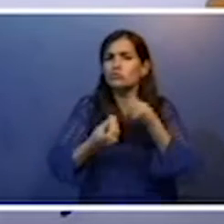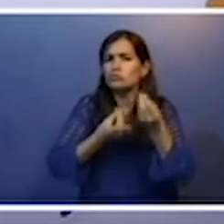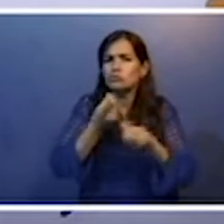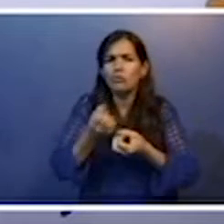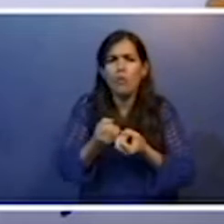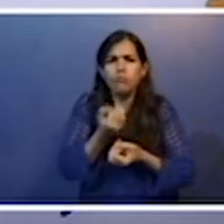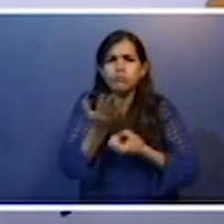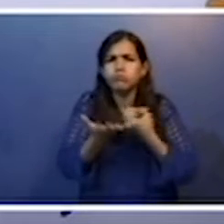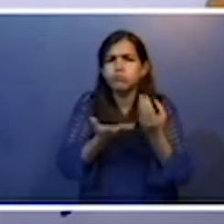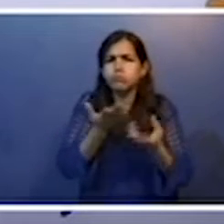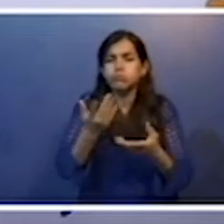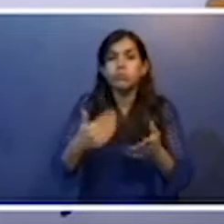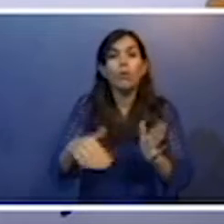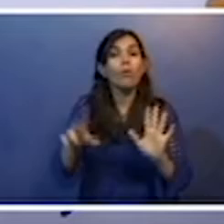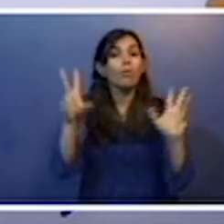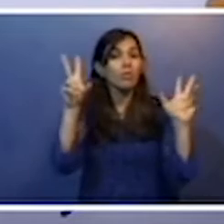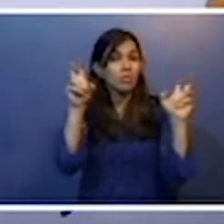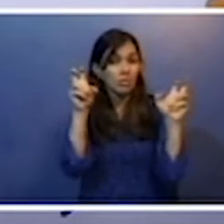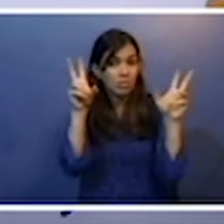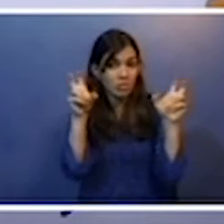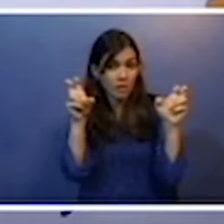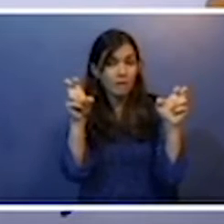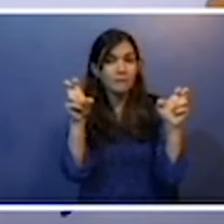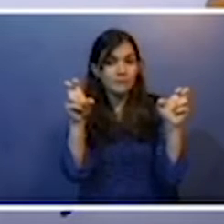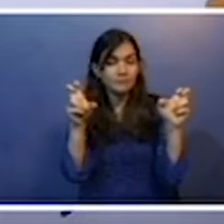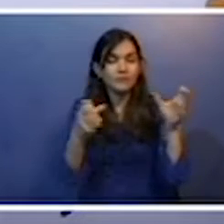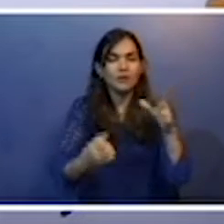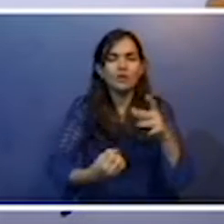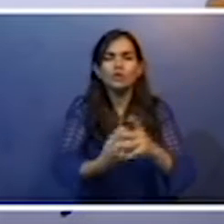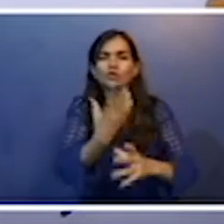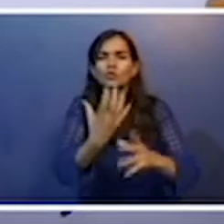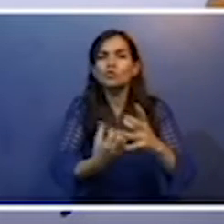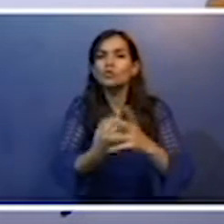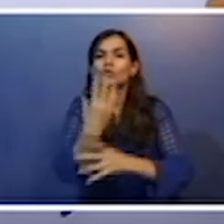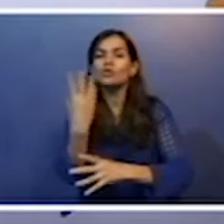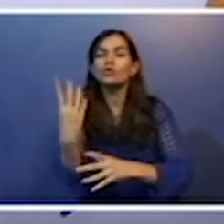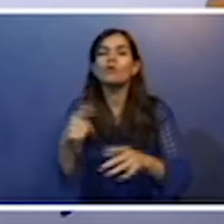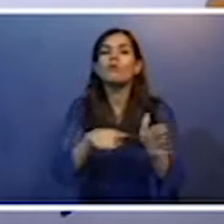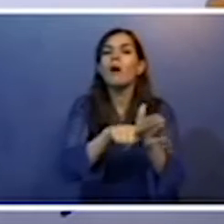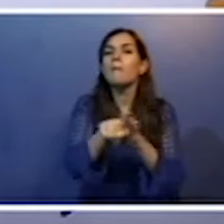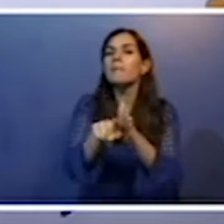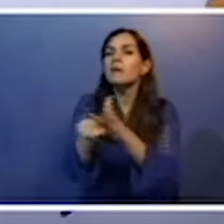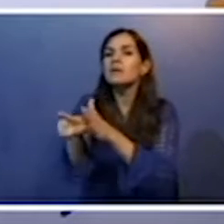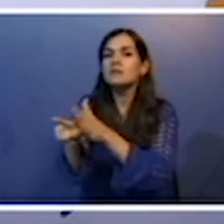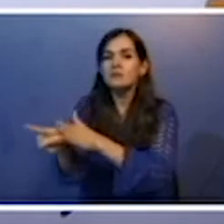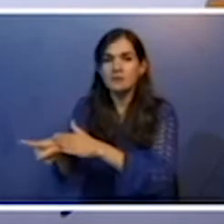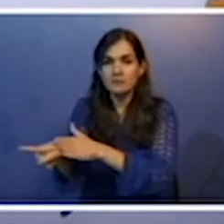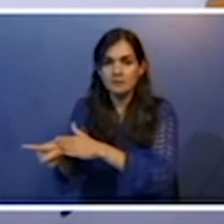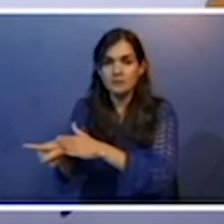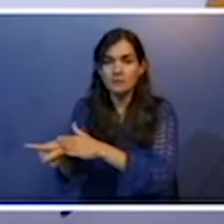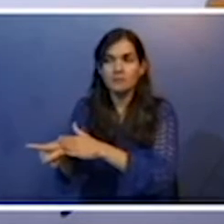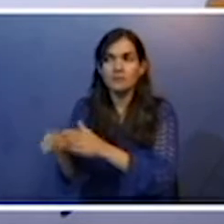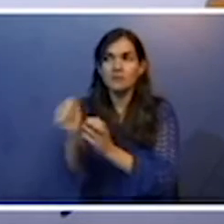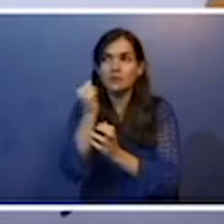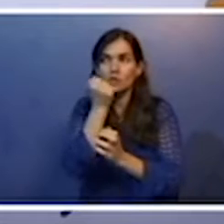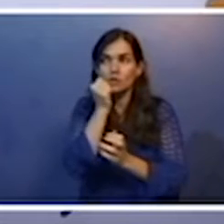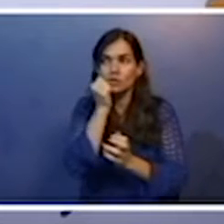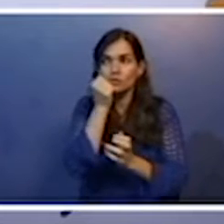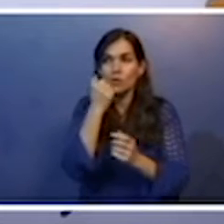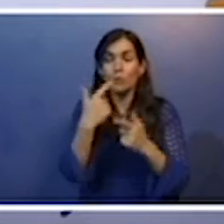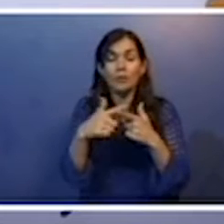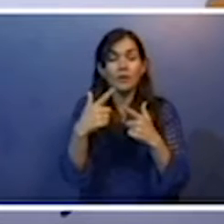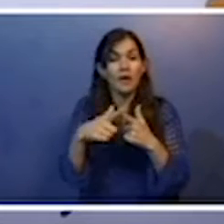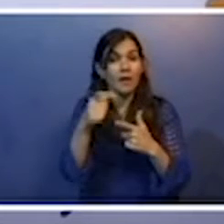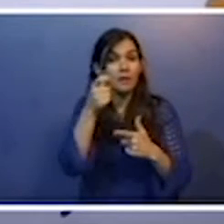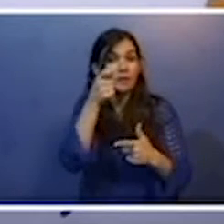o assunto que surgiu, né? De uma pesquisa científica, por ser interesse de todos.